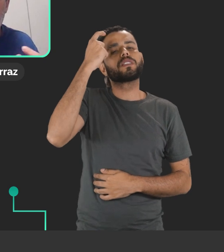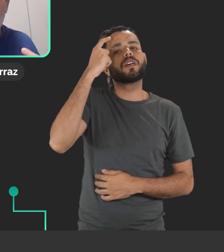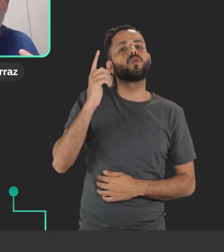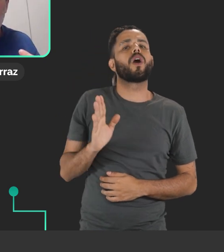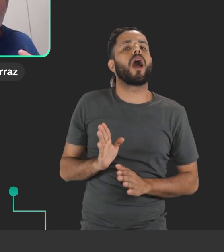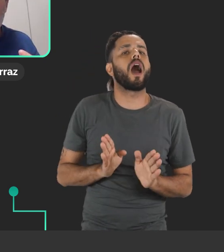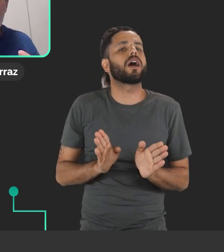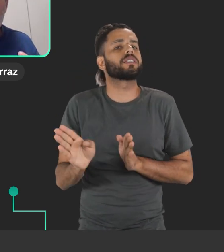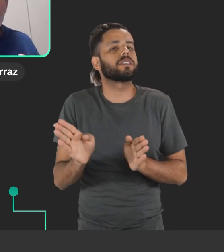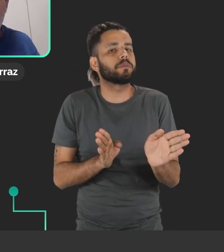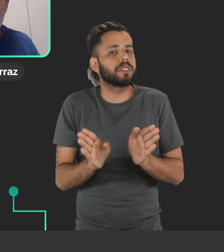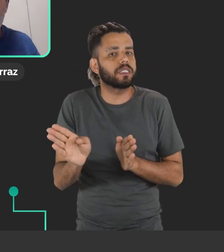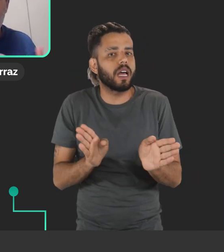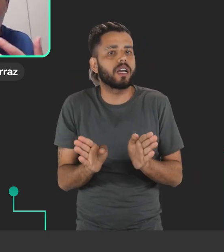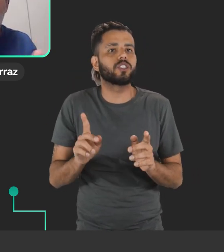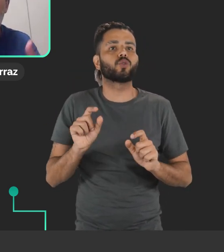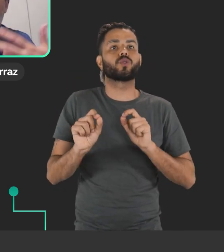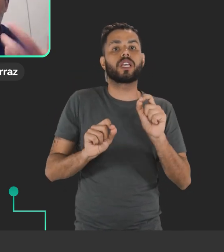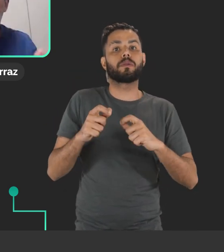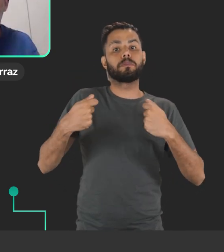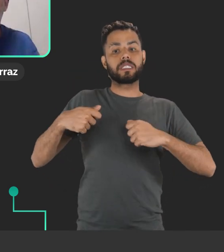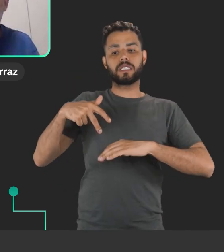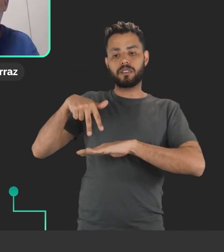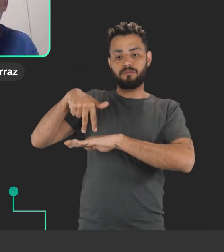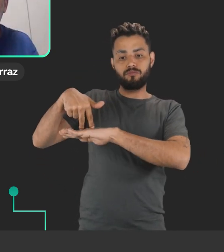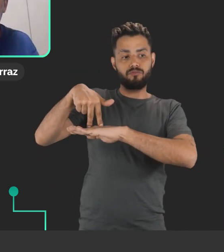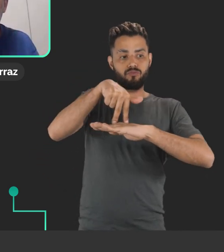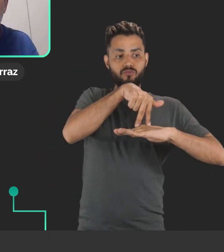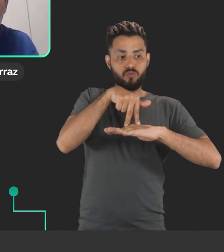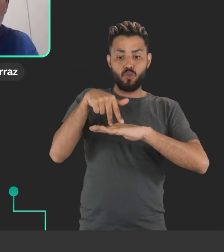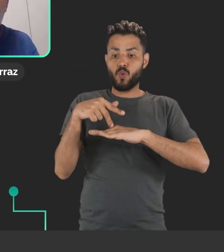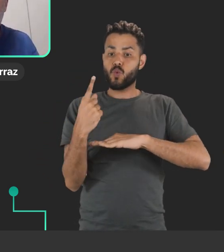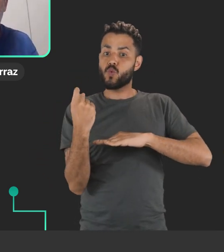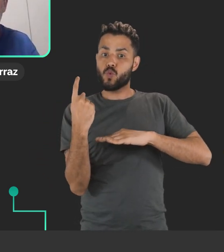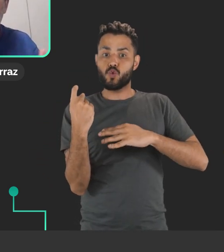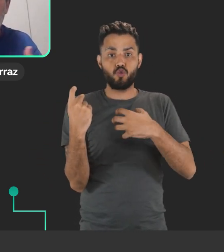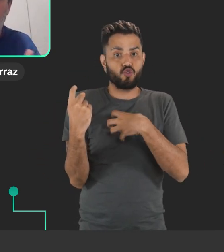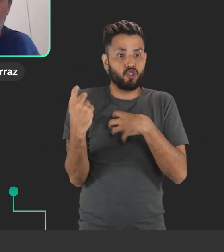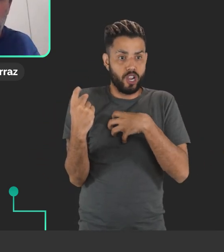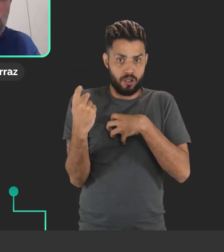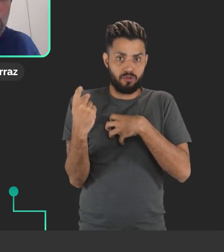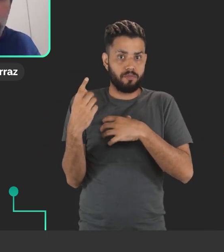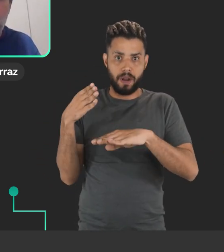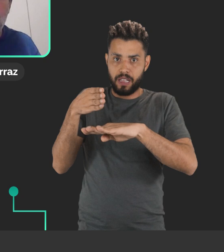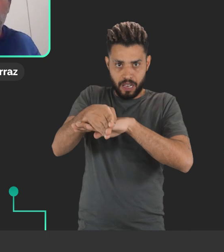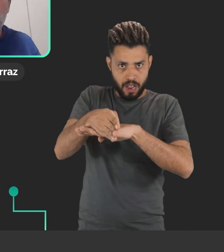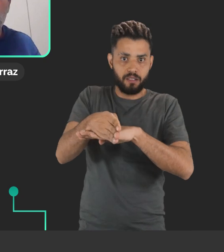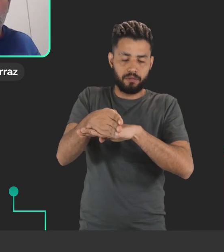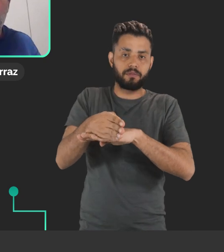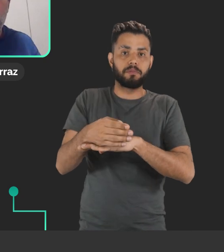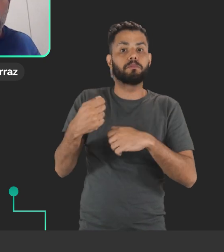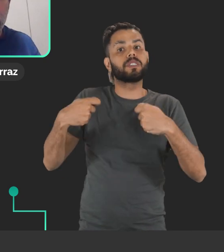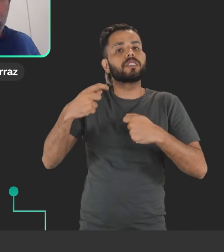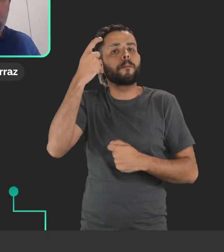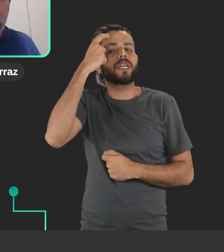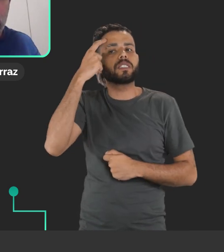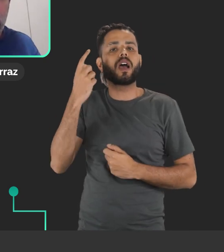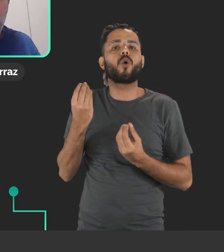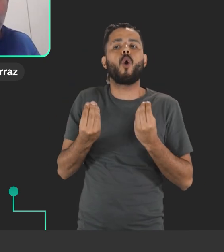eu acho que essa necessidade de uma posição específica, ela pode ser muito delicada para pessoas com limitações de movimento.